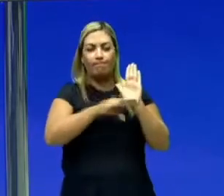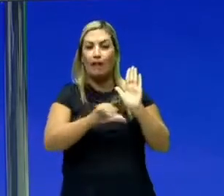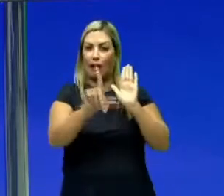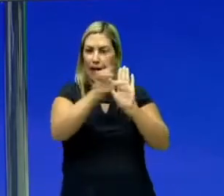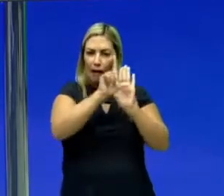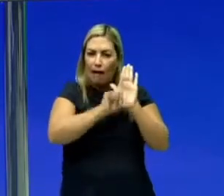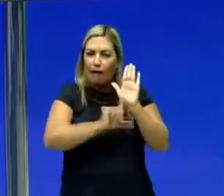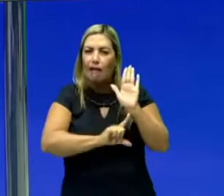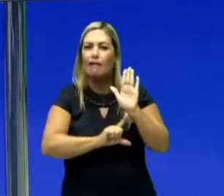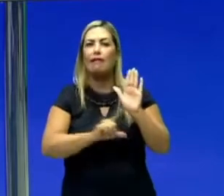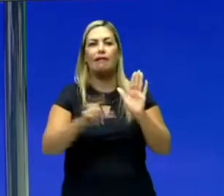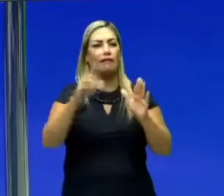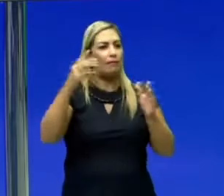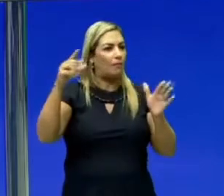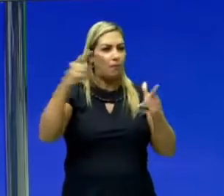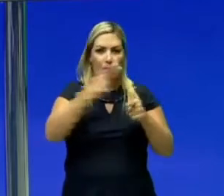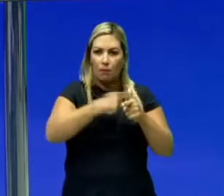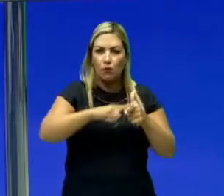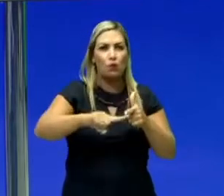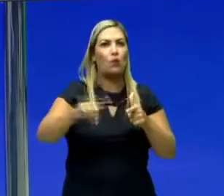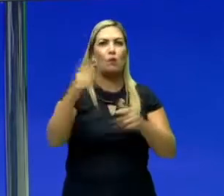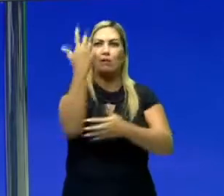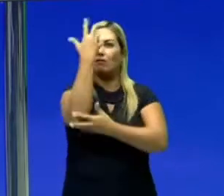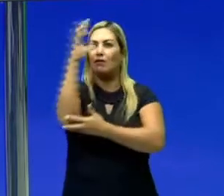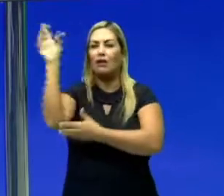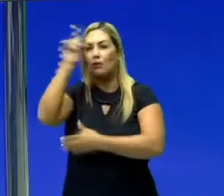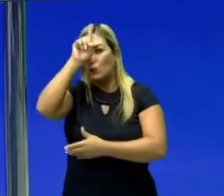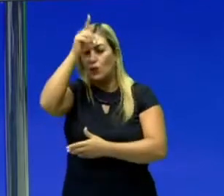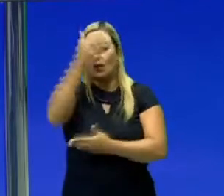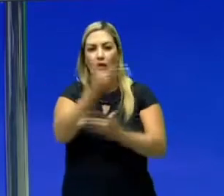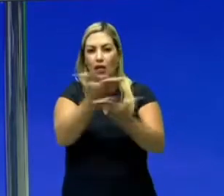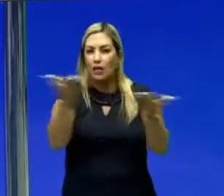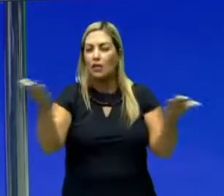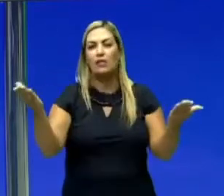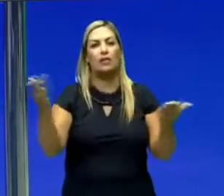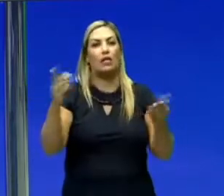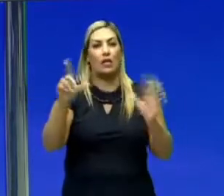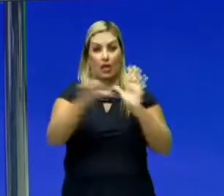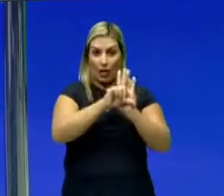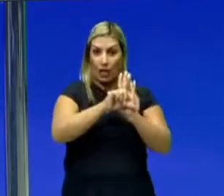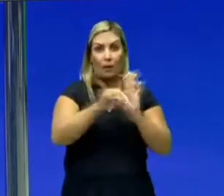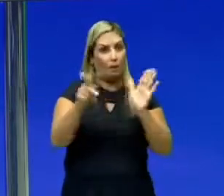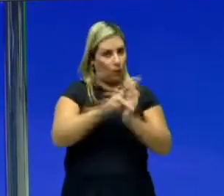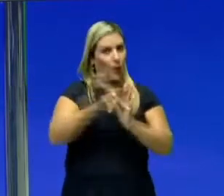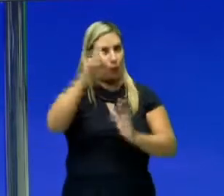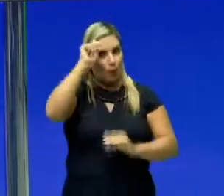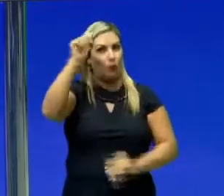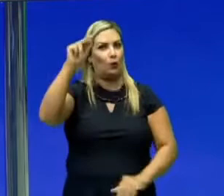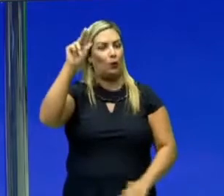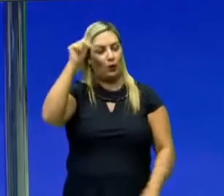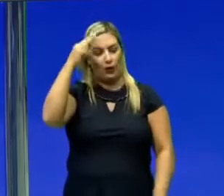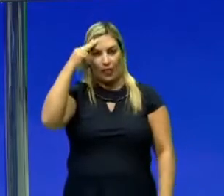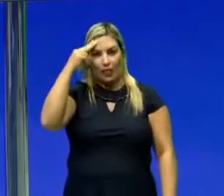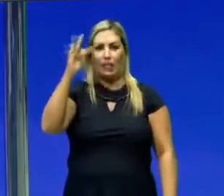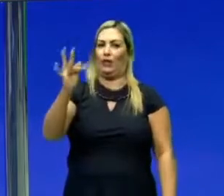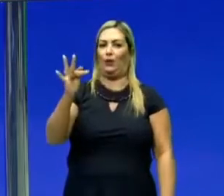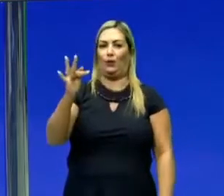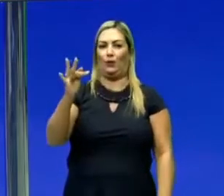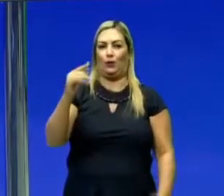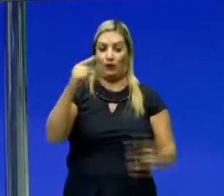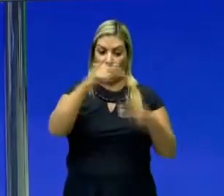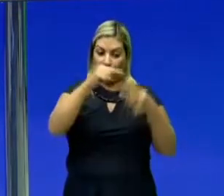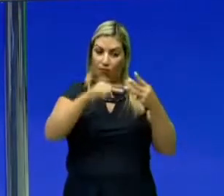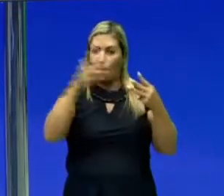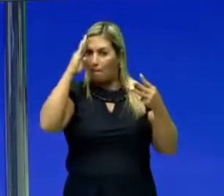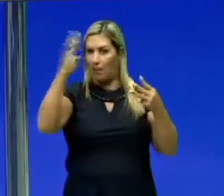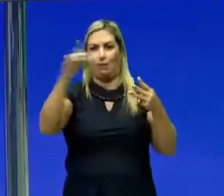sobre explicando a natureza, explicando as leis de Newton, que nós resumimos em três leis, que são conhecidas as